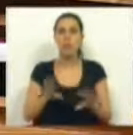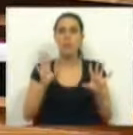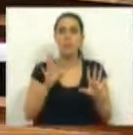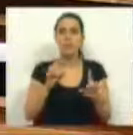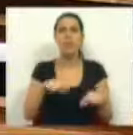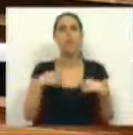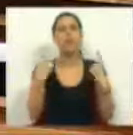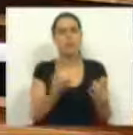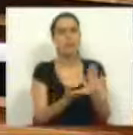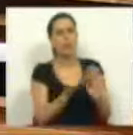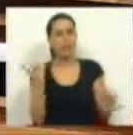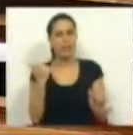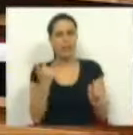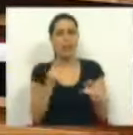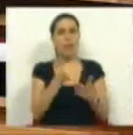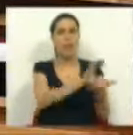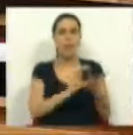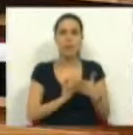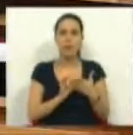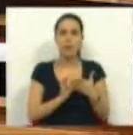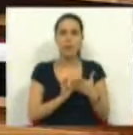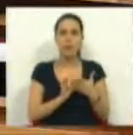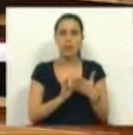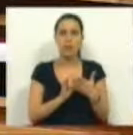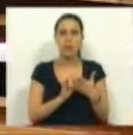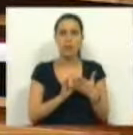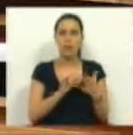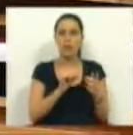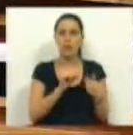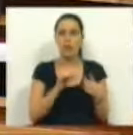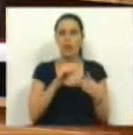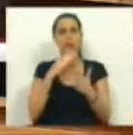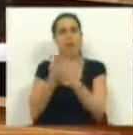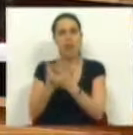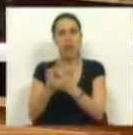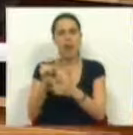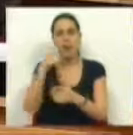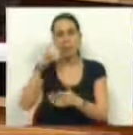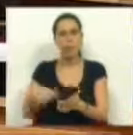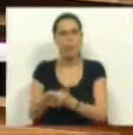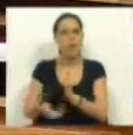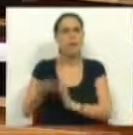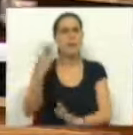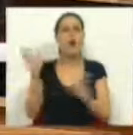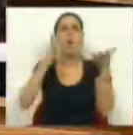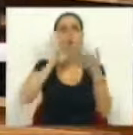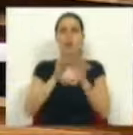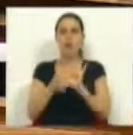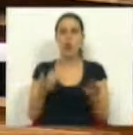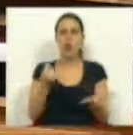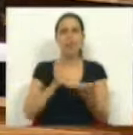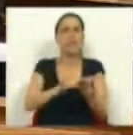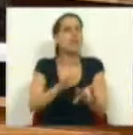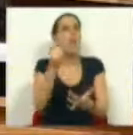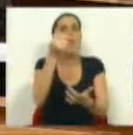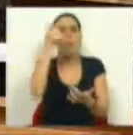para não haver aqui problemas, mas para depois retirar uma fonte de financiamento e onerar ainda mais o